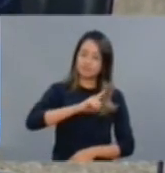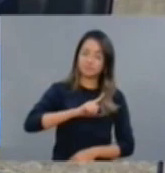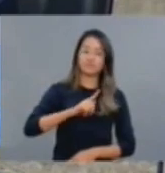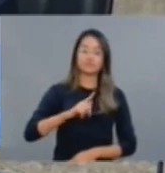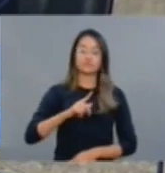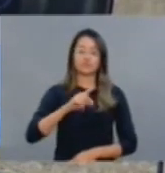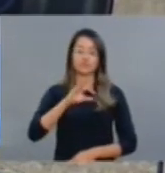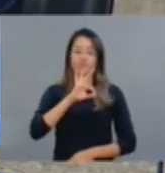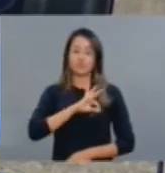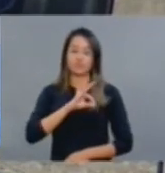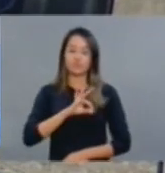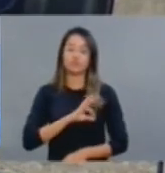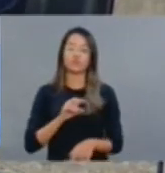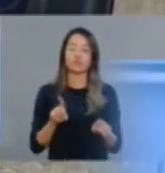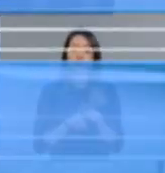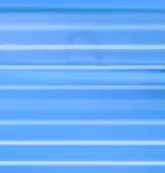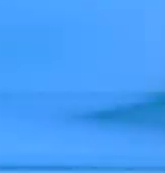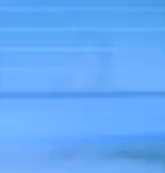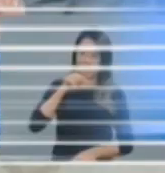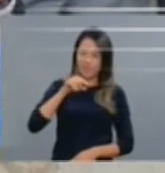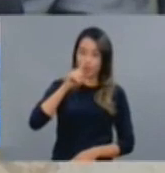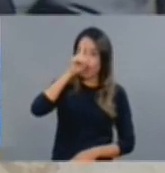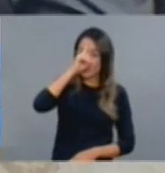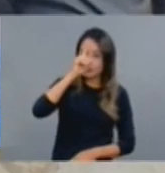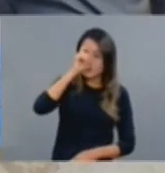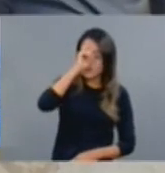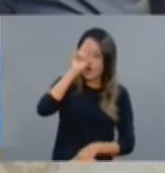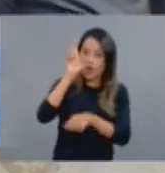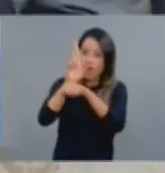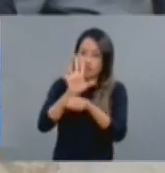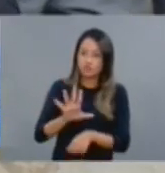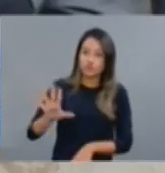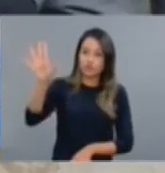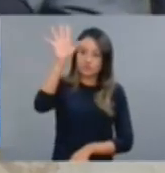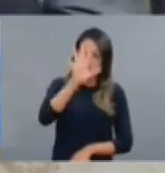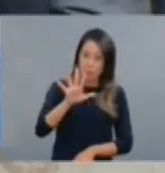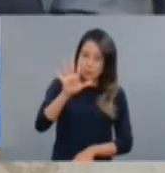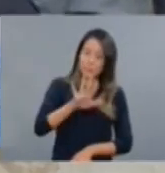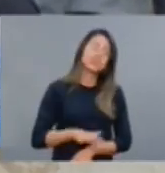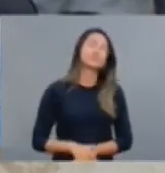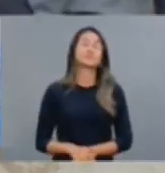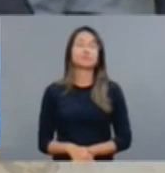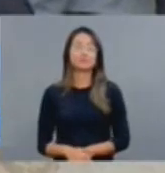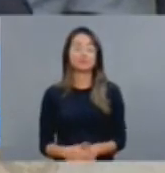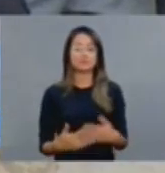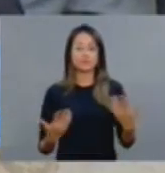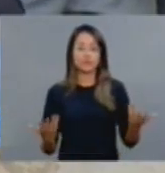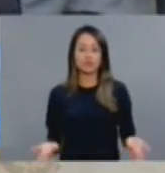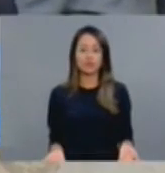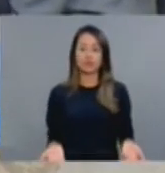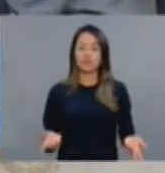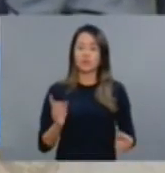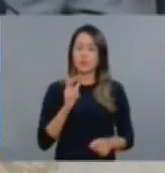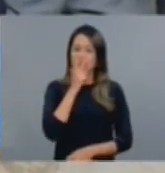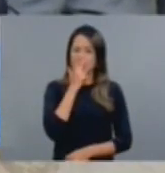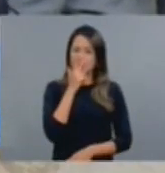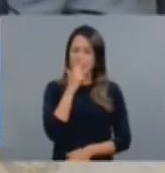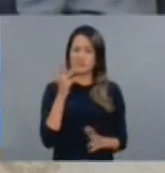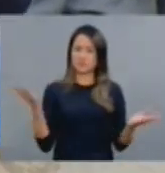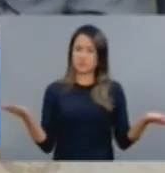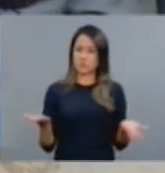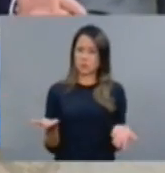policiais civis como do magistério. principalmente exemplo, que não era para ser exemplo, mas do descaso